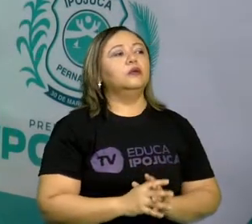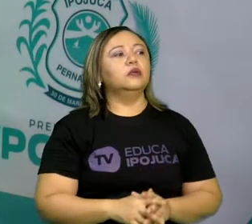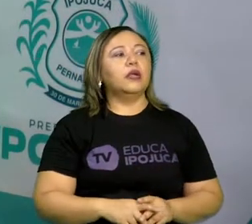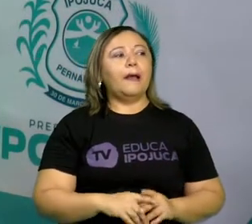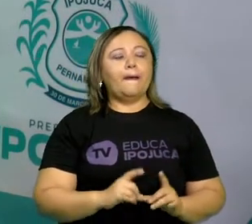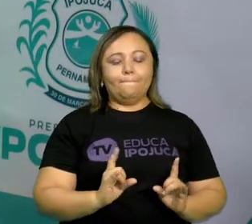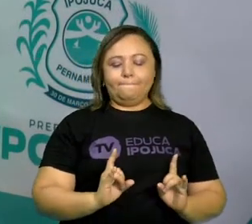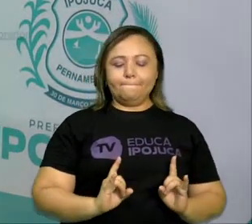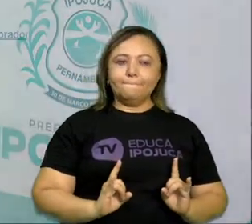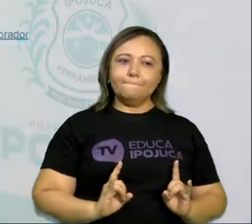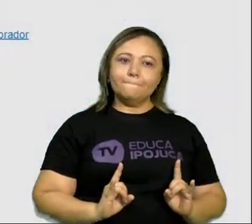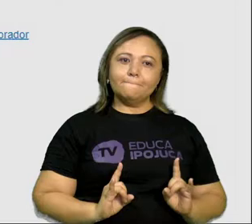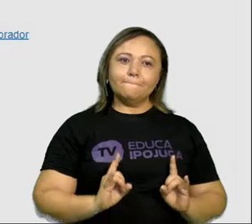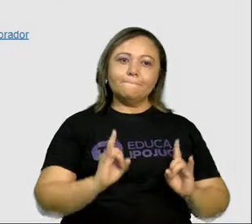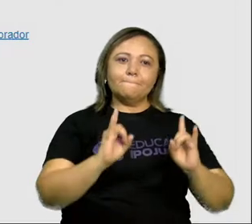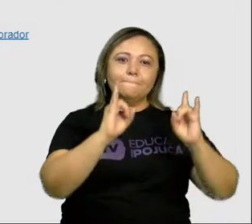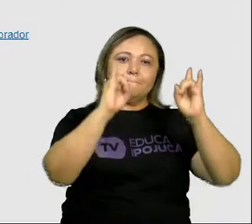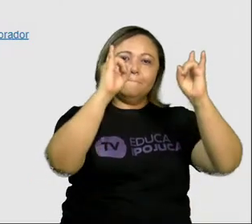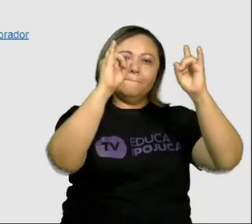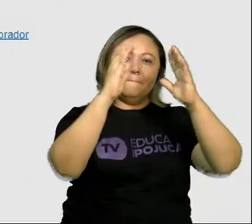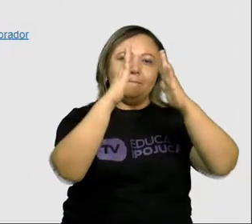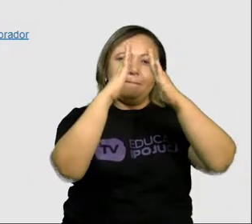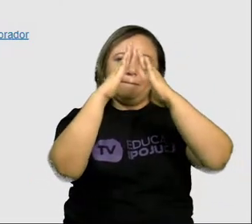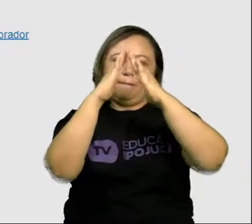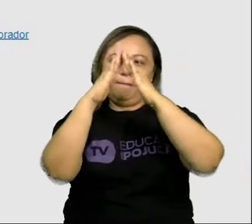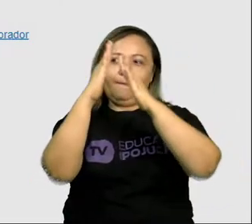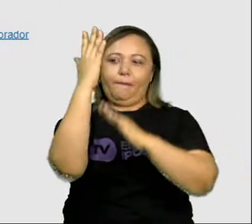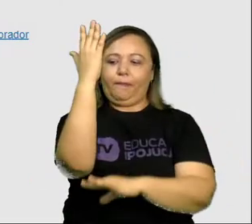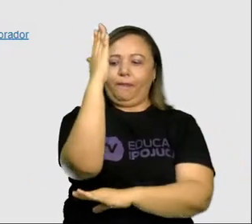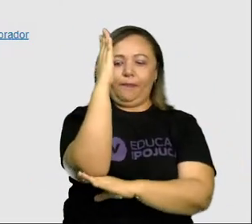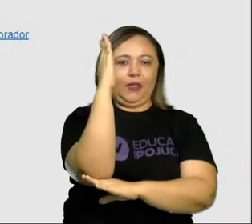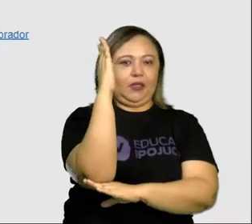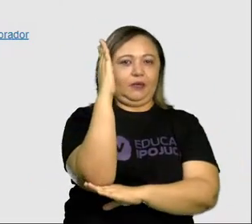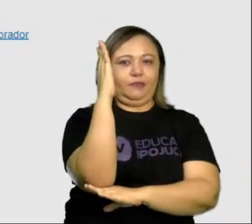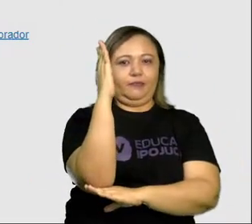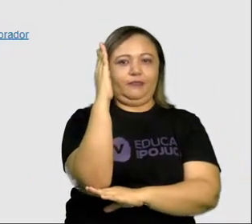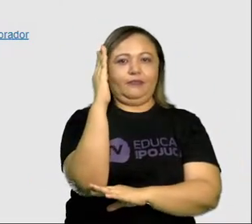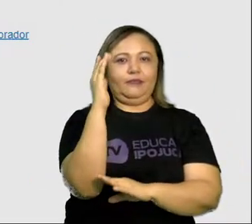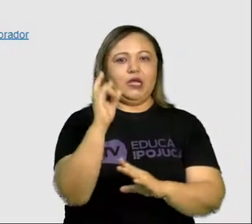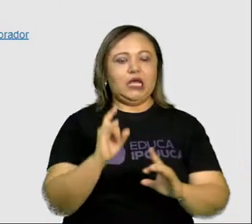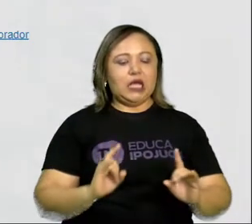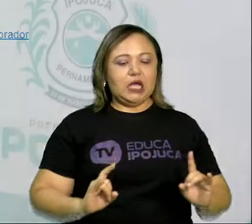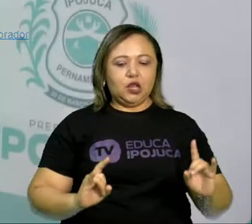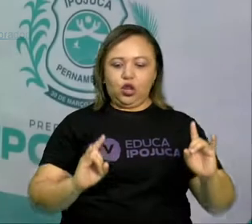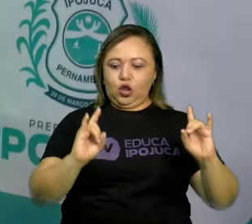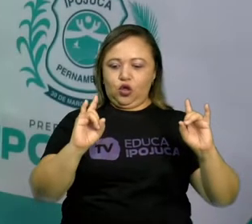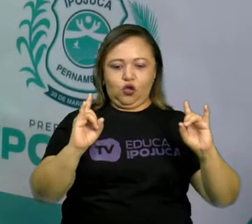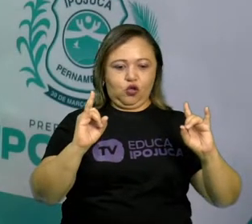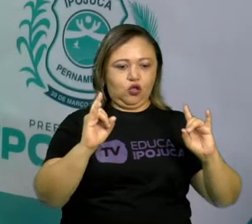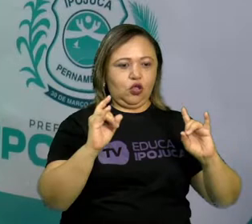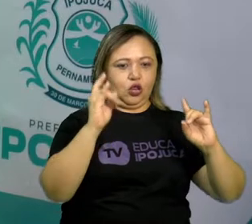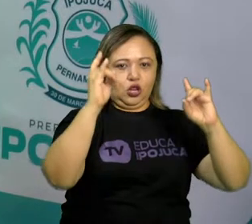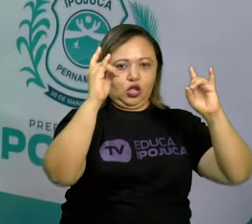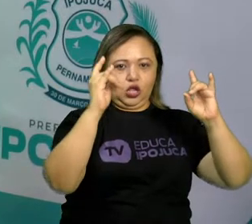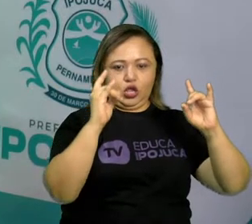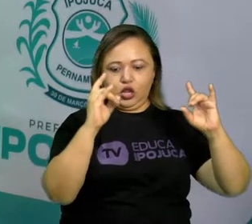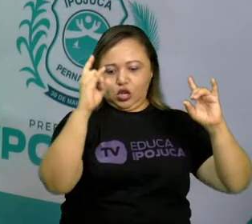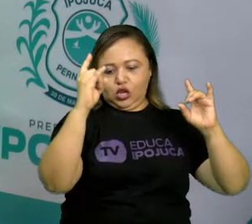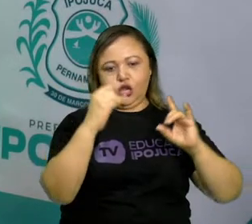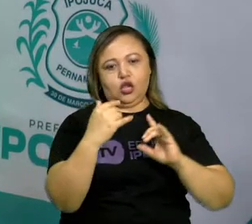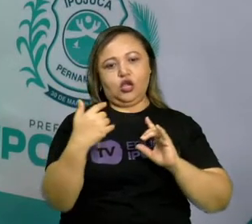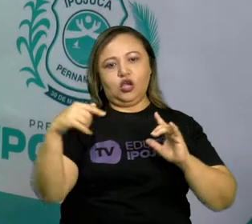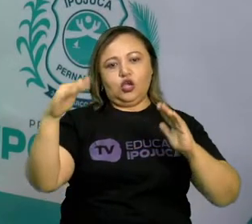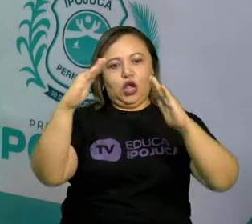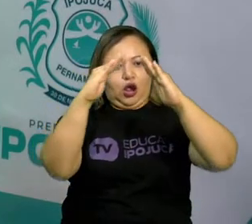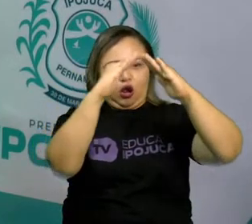Palafitas é um tipo de habitação feita de madeira e sustentada por estacas, armagens de